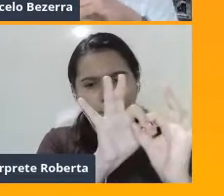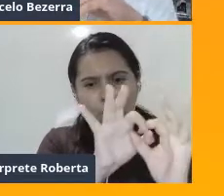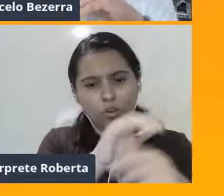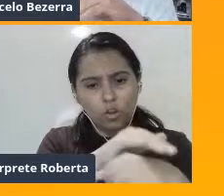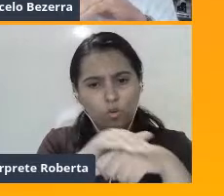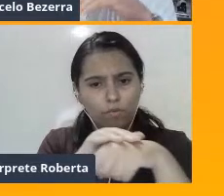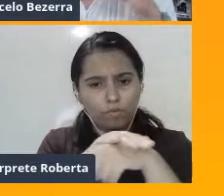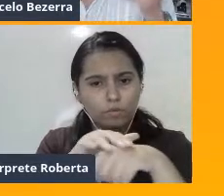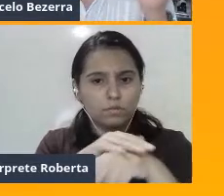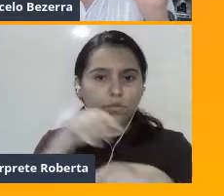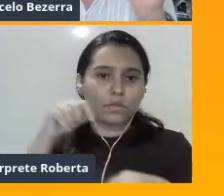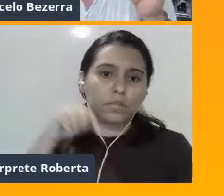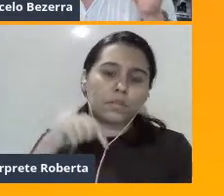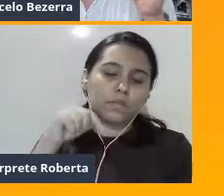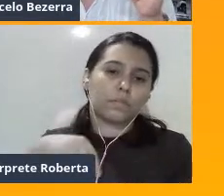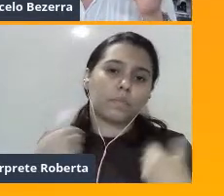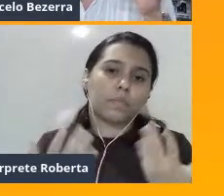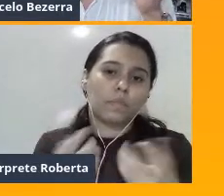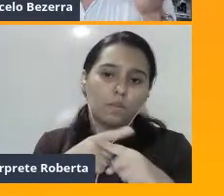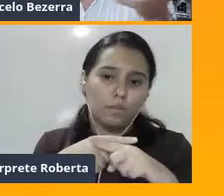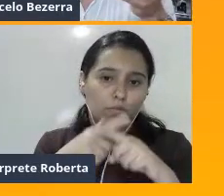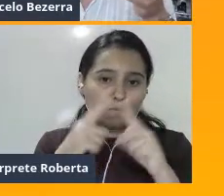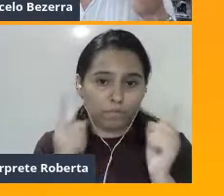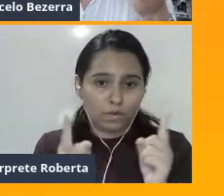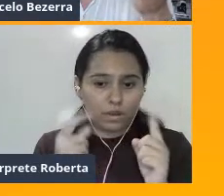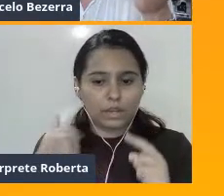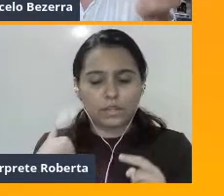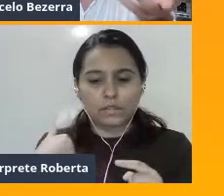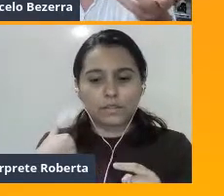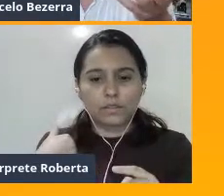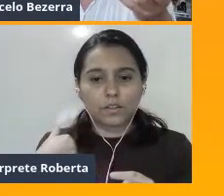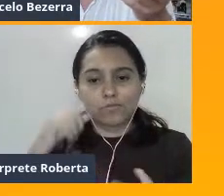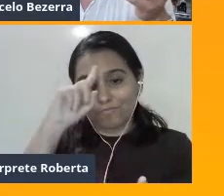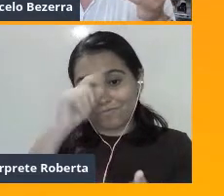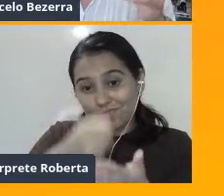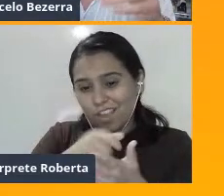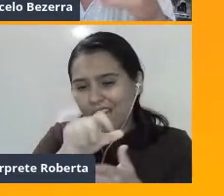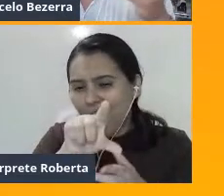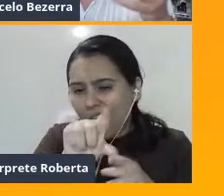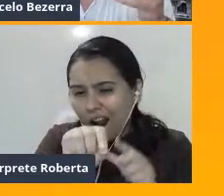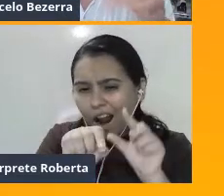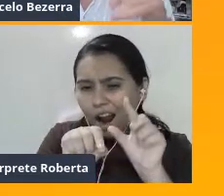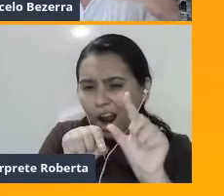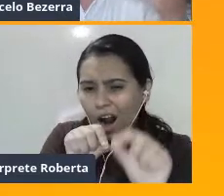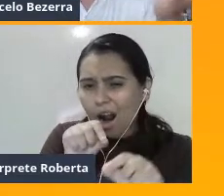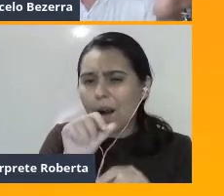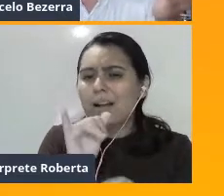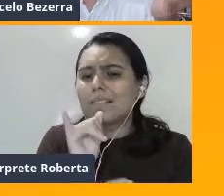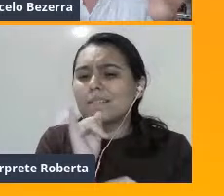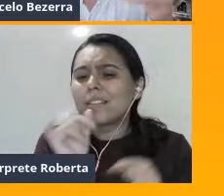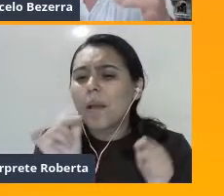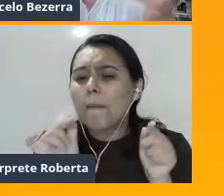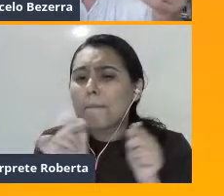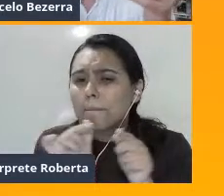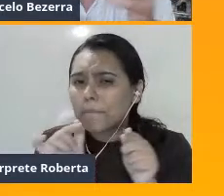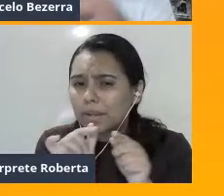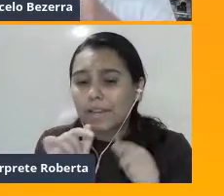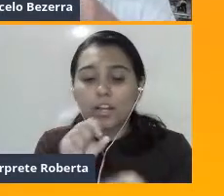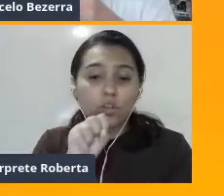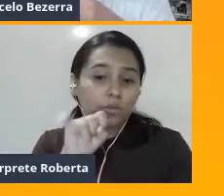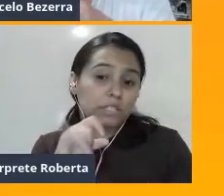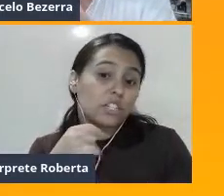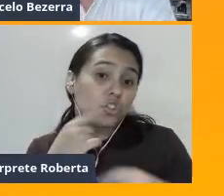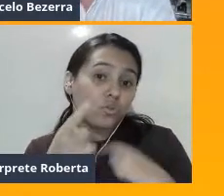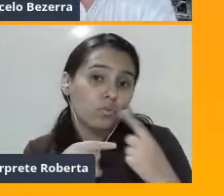Mas eu resolvi escolher alguns pequenos exemplos para a gente dar um start. E para quem tiver alguma dúvida, pergunta,